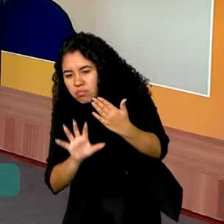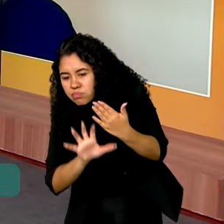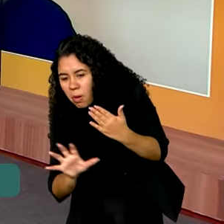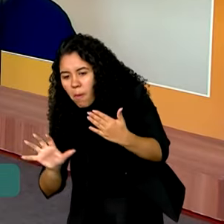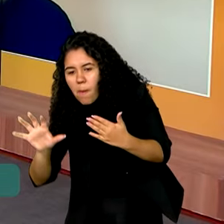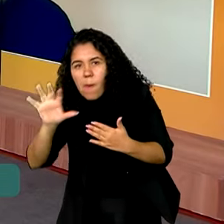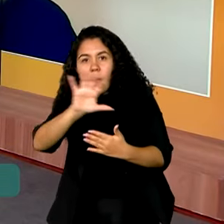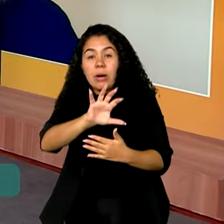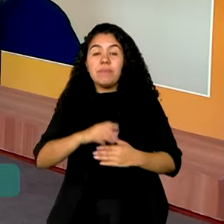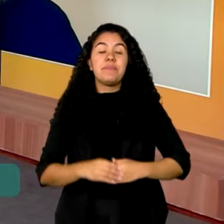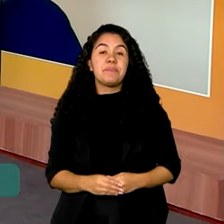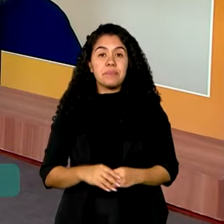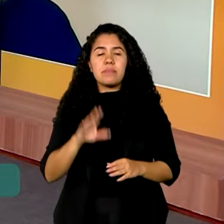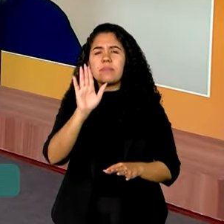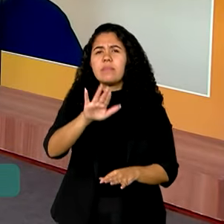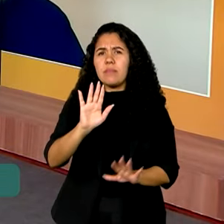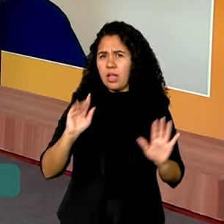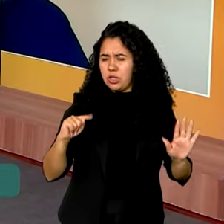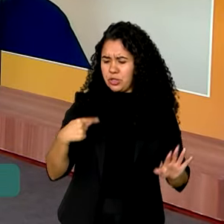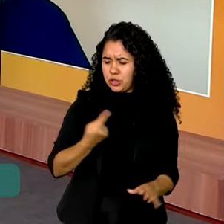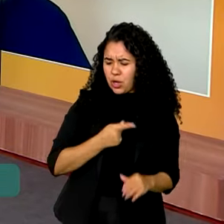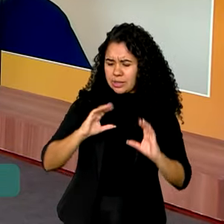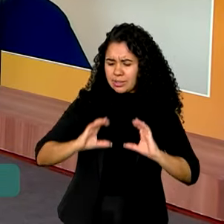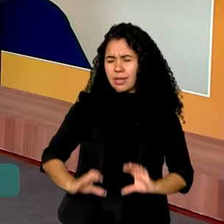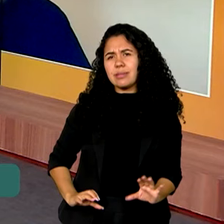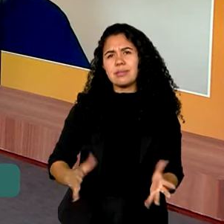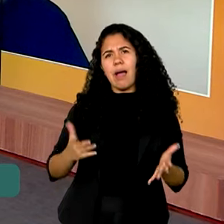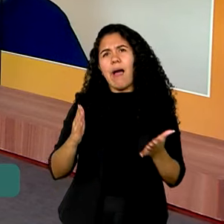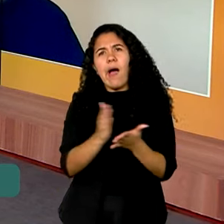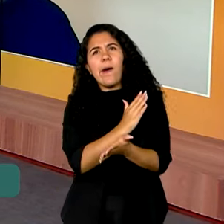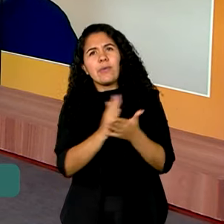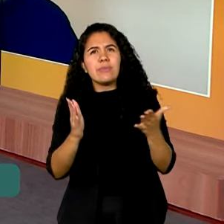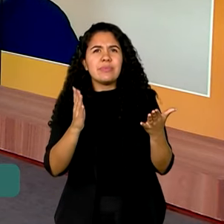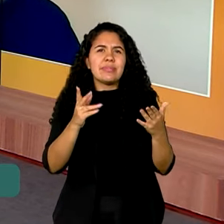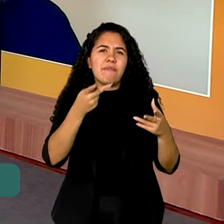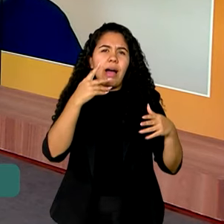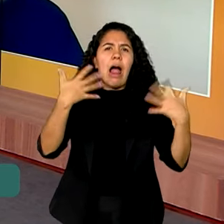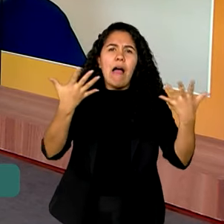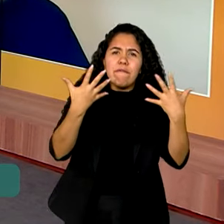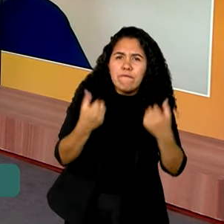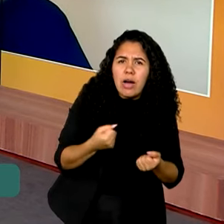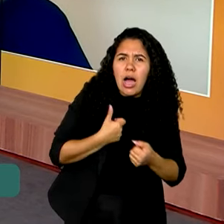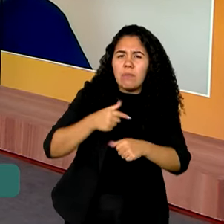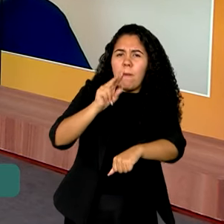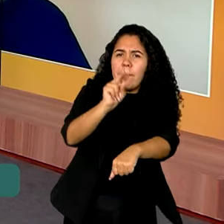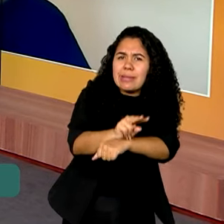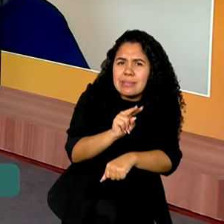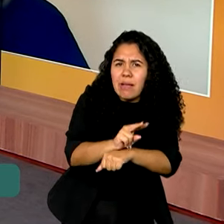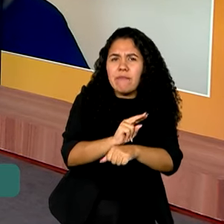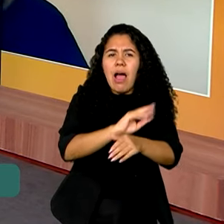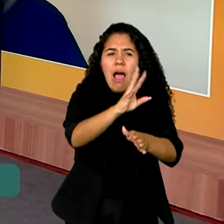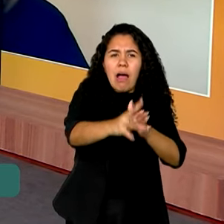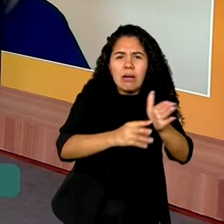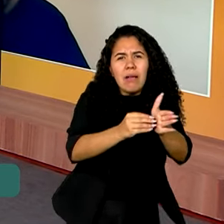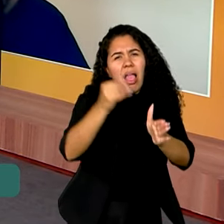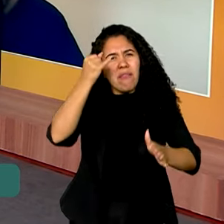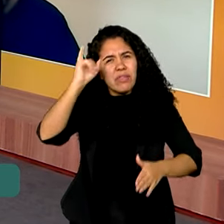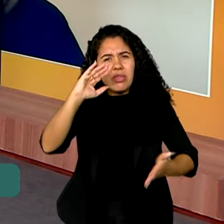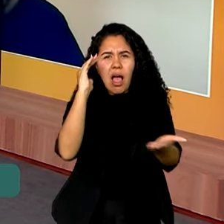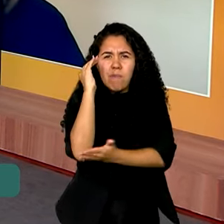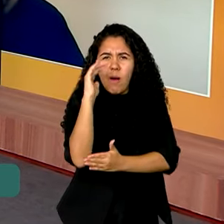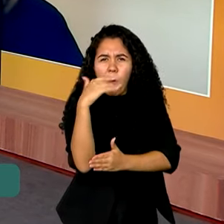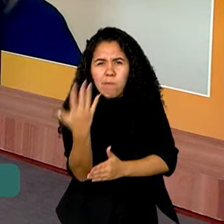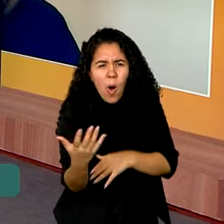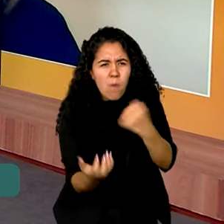Diretor, agora a gente, enquanto cidadão, muito se fala, vamos preservar a Amazônia, não desmatar, não promover queimadas. E no caso da